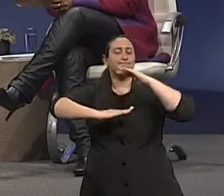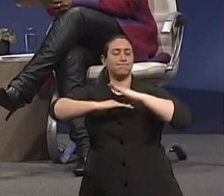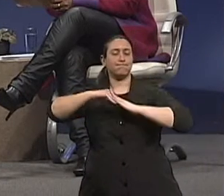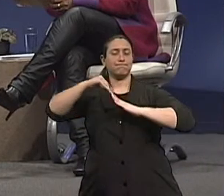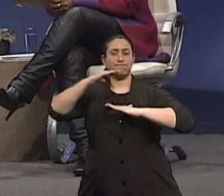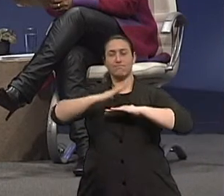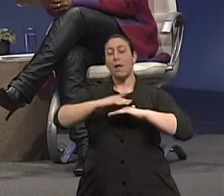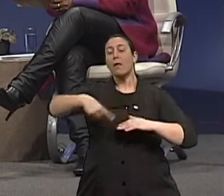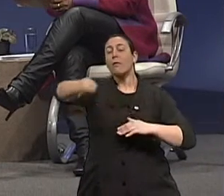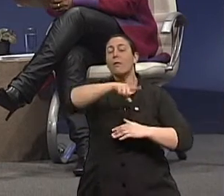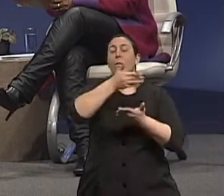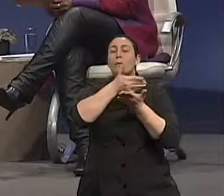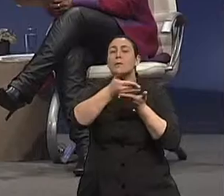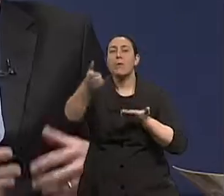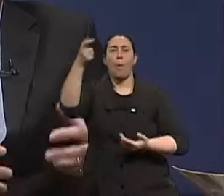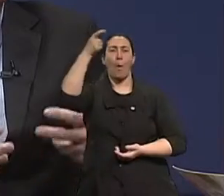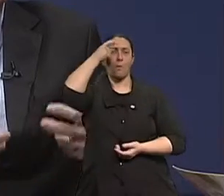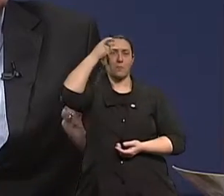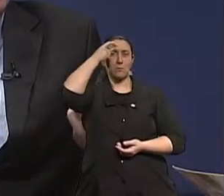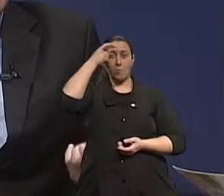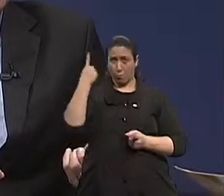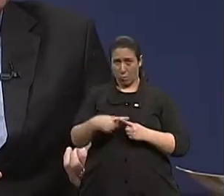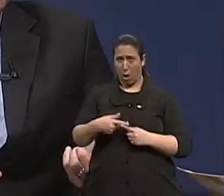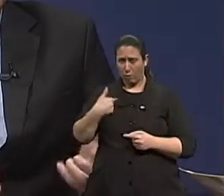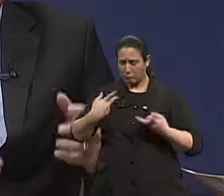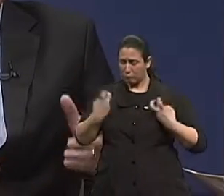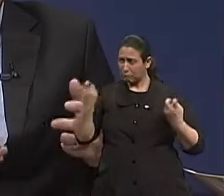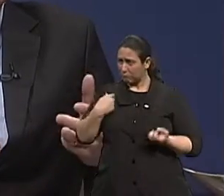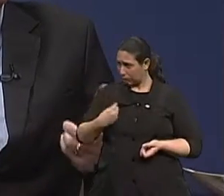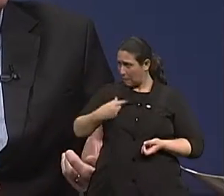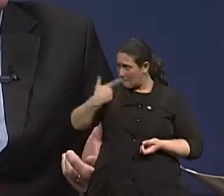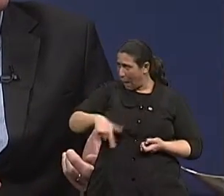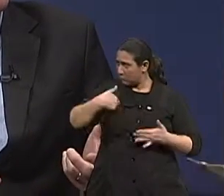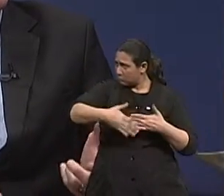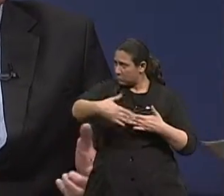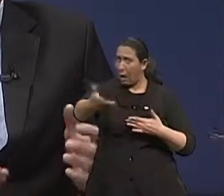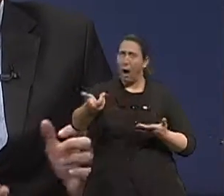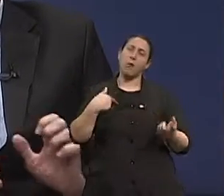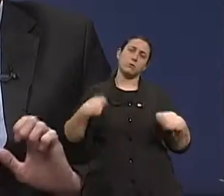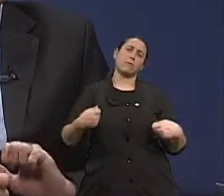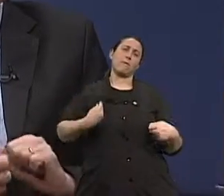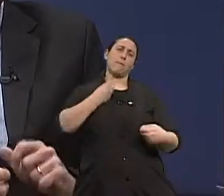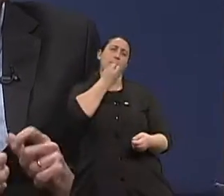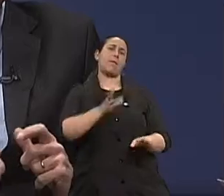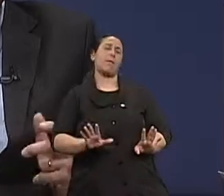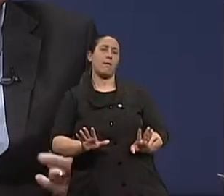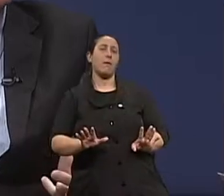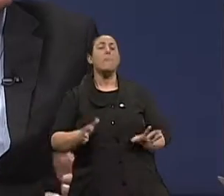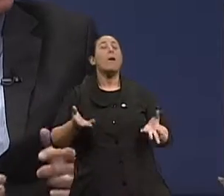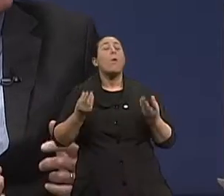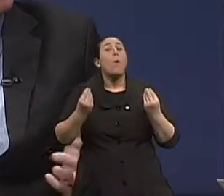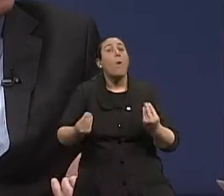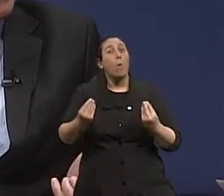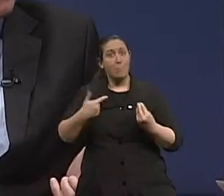conscientizando agora, já que eu vou viver mais, eu preciso viver bem. Ah, E como é que eu faço para viver